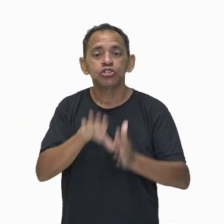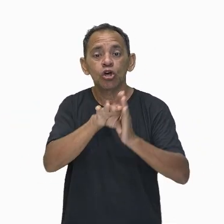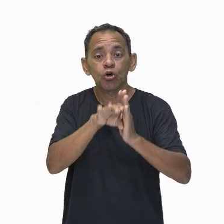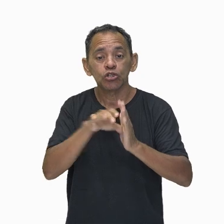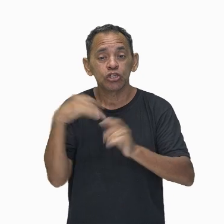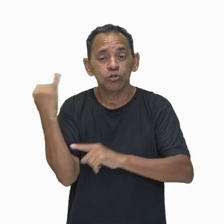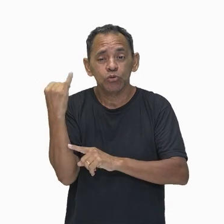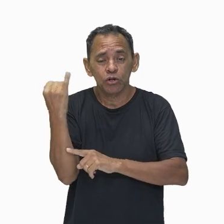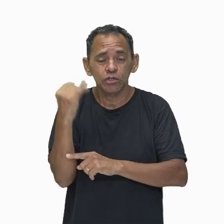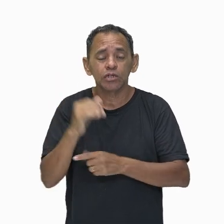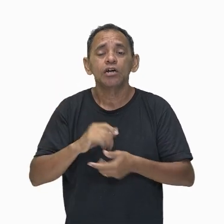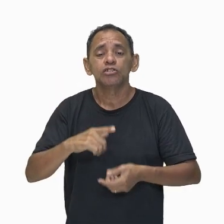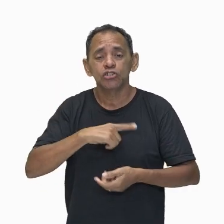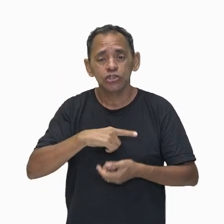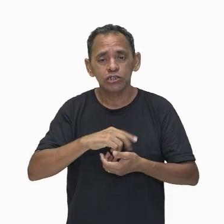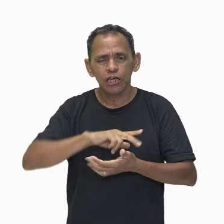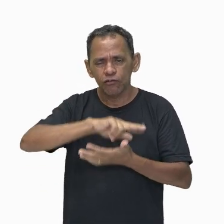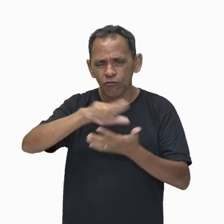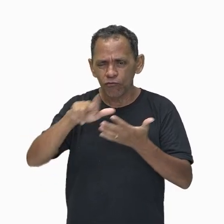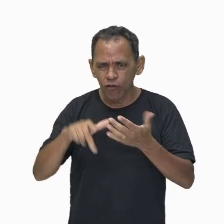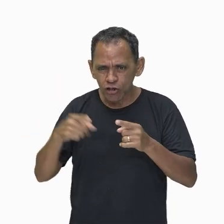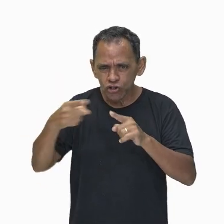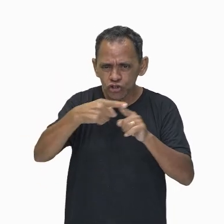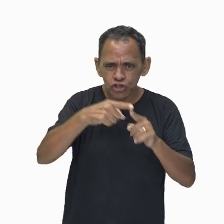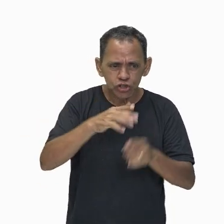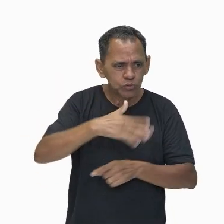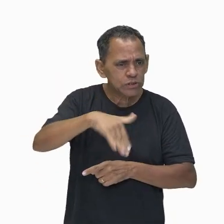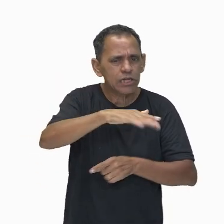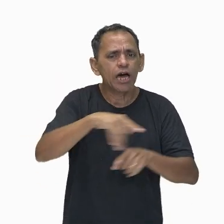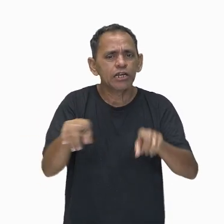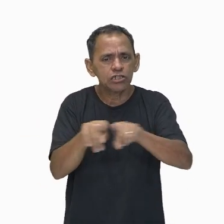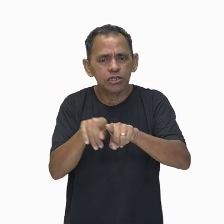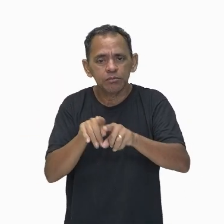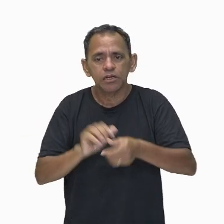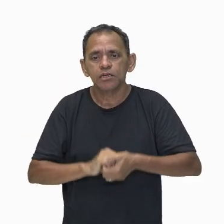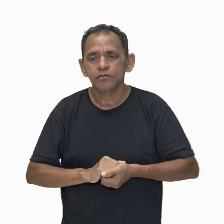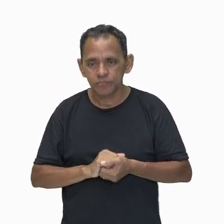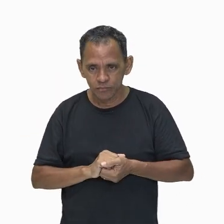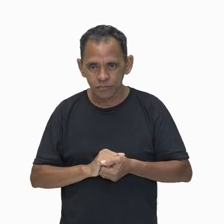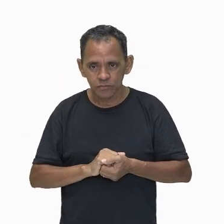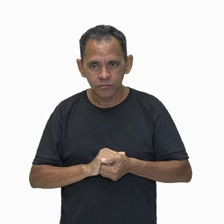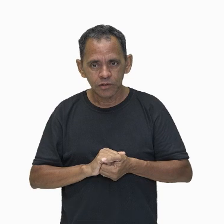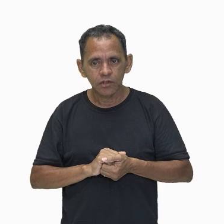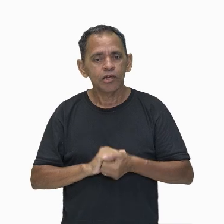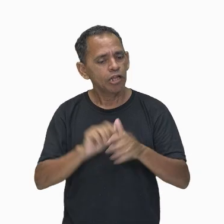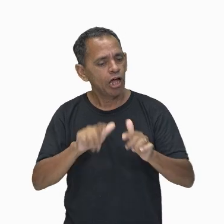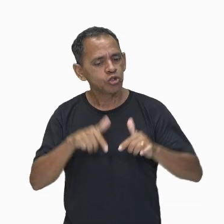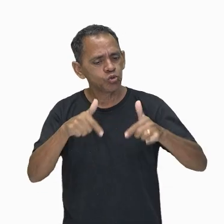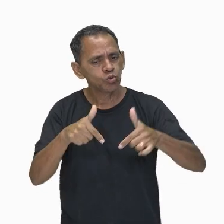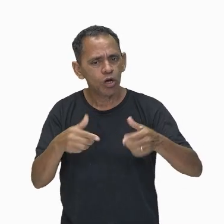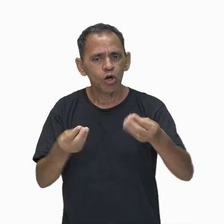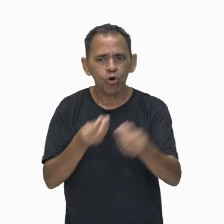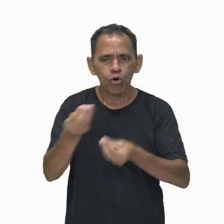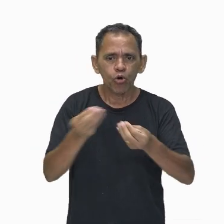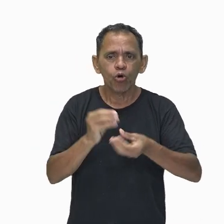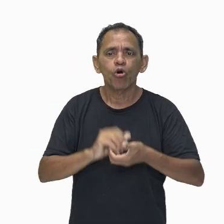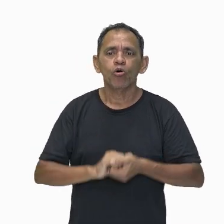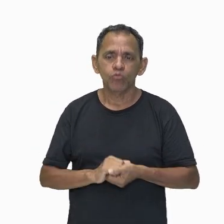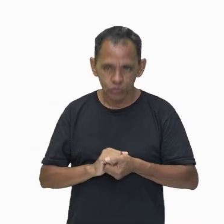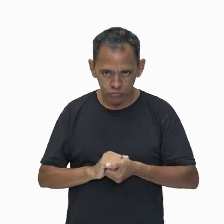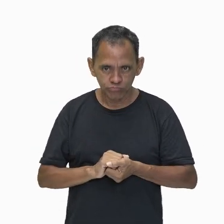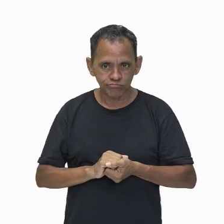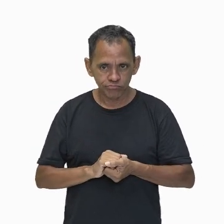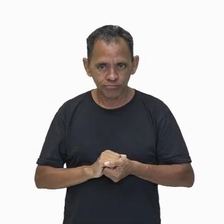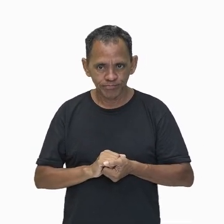diversas áreas. A energia atua como agente de todas as transformações. Volta e meia,